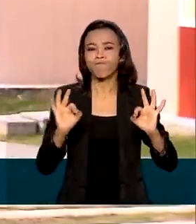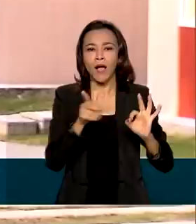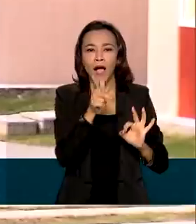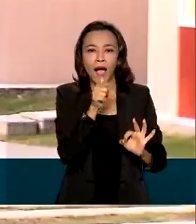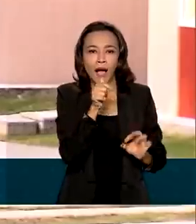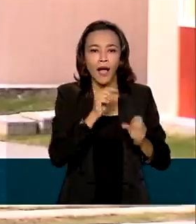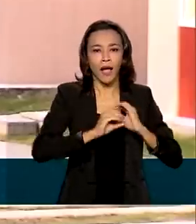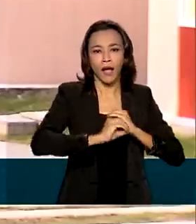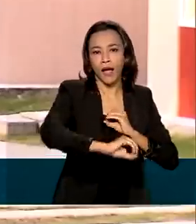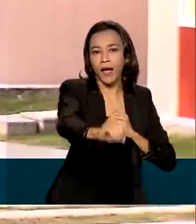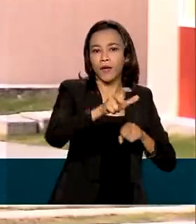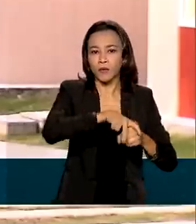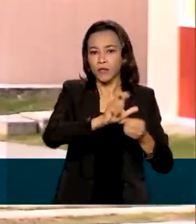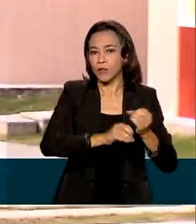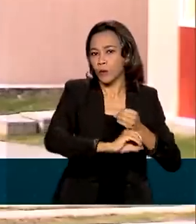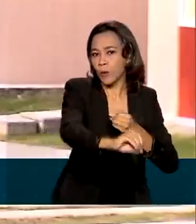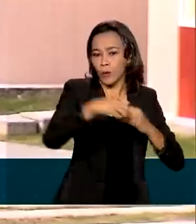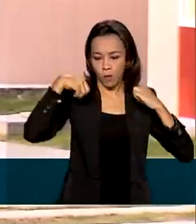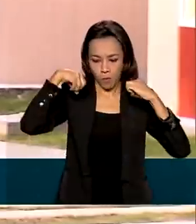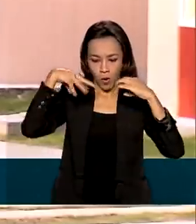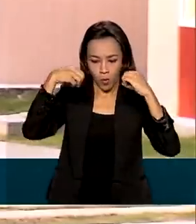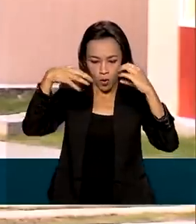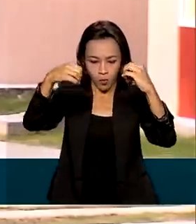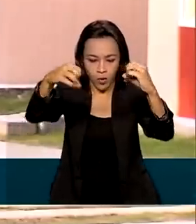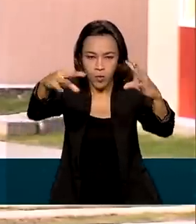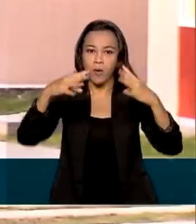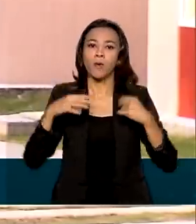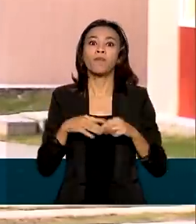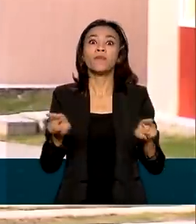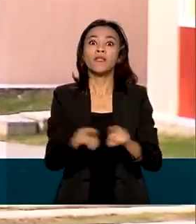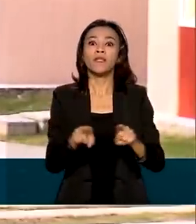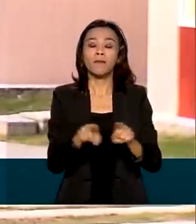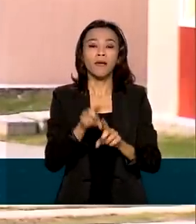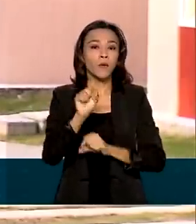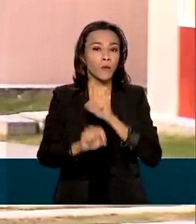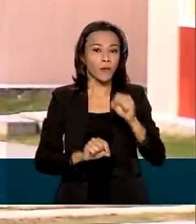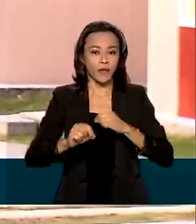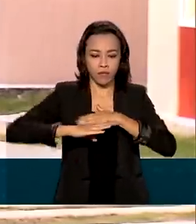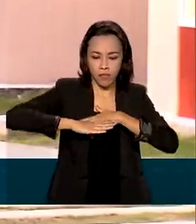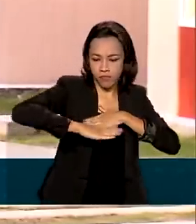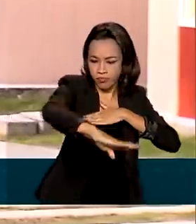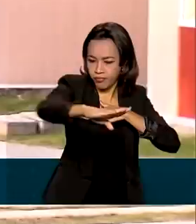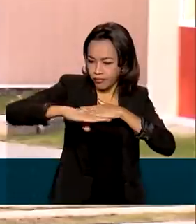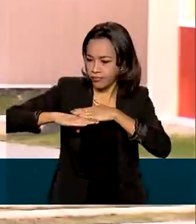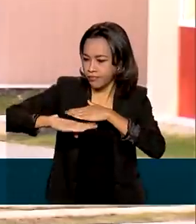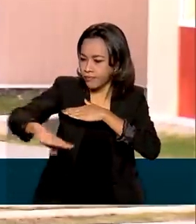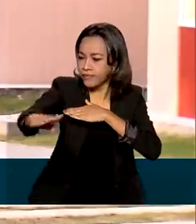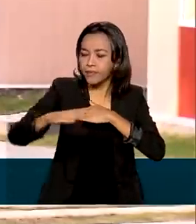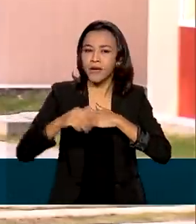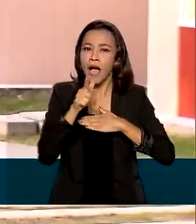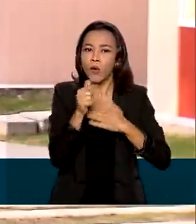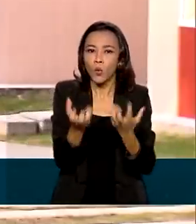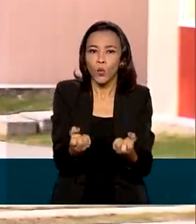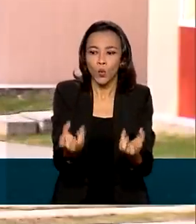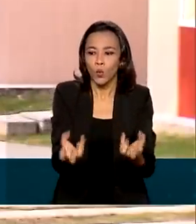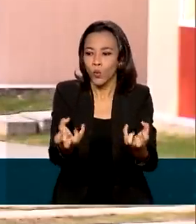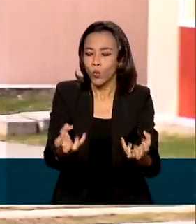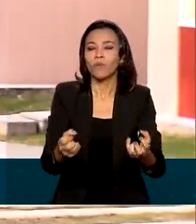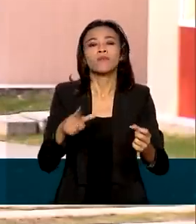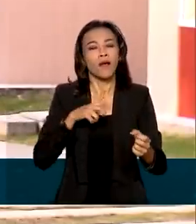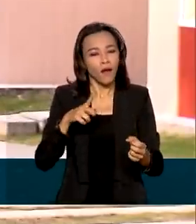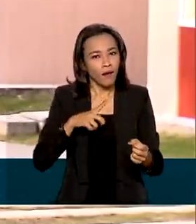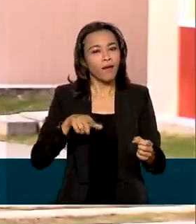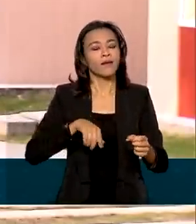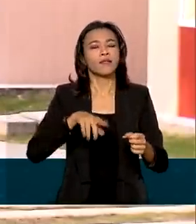esgoto, iluminação pública, energia elétrica e sistema de pavimentação e drenagem. Além disso, oferece